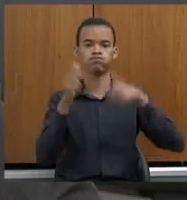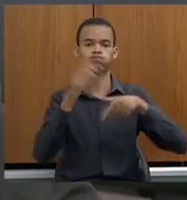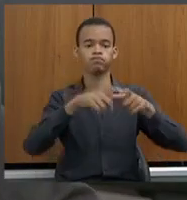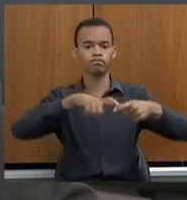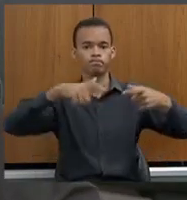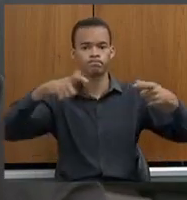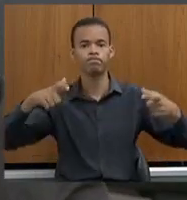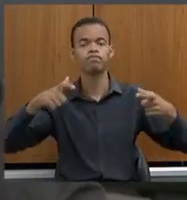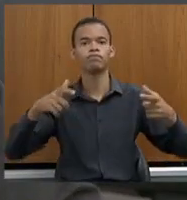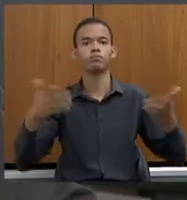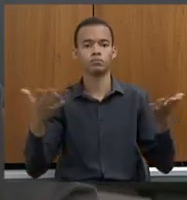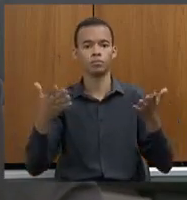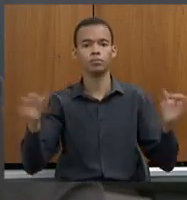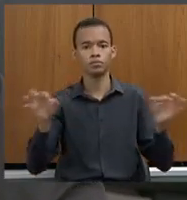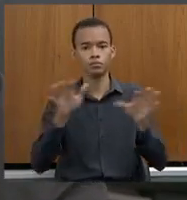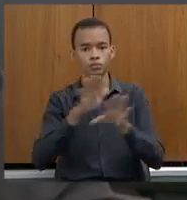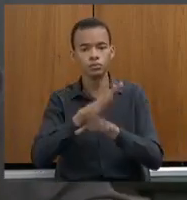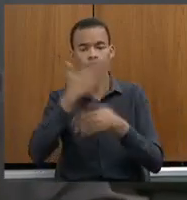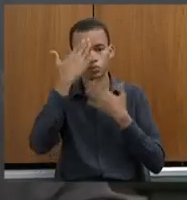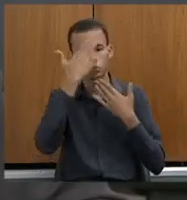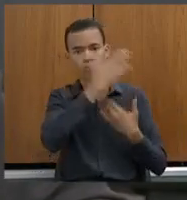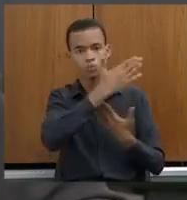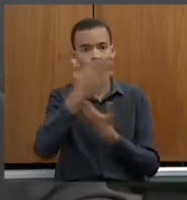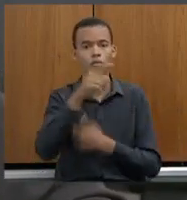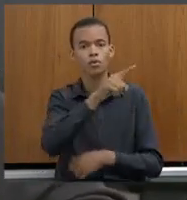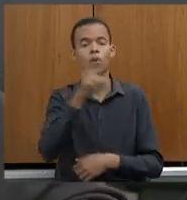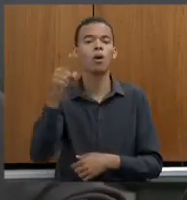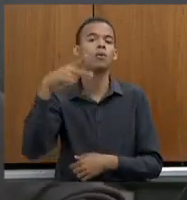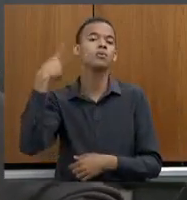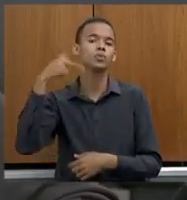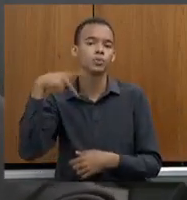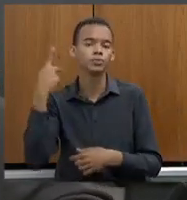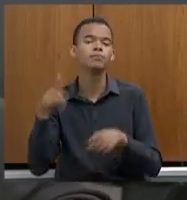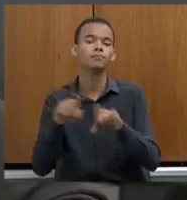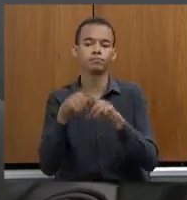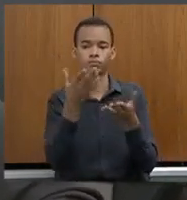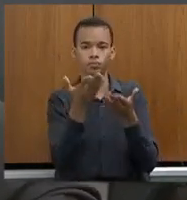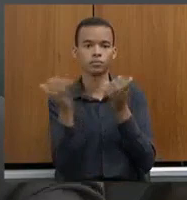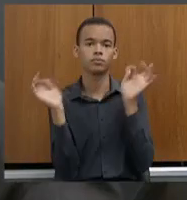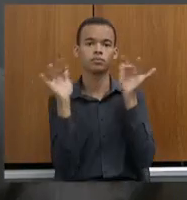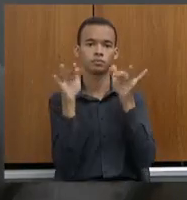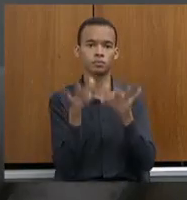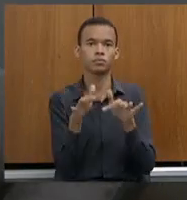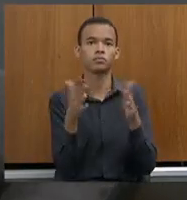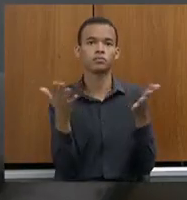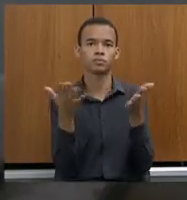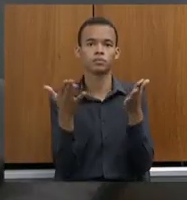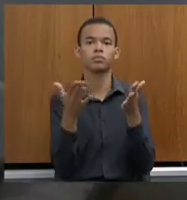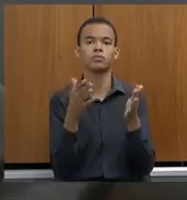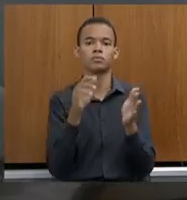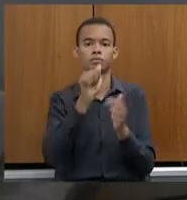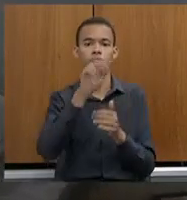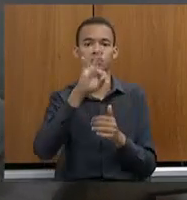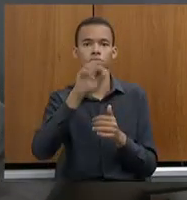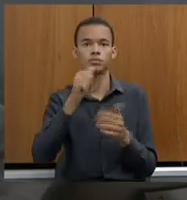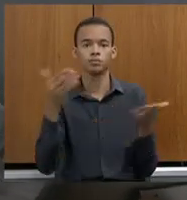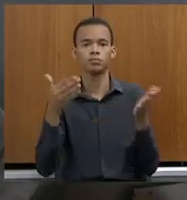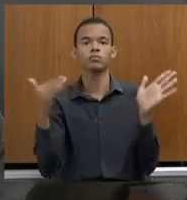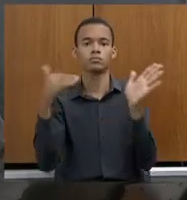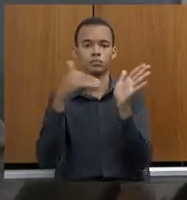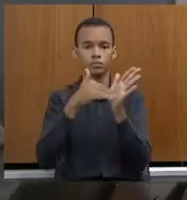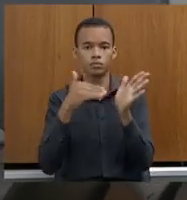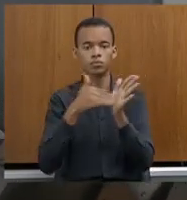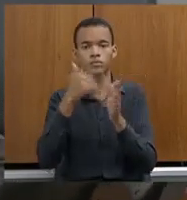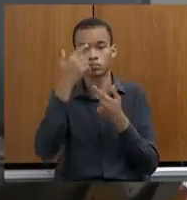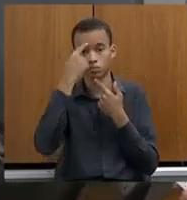a finalidade da reunião, presidência agradece a presença dos parlamentares e dos convidados, determina a lavatura da ata e encerra os trabalhos. Lembrando aos colegas